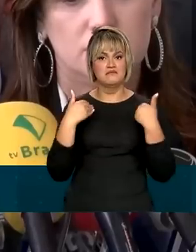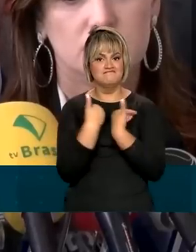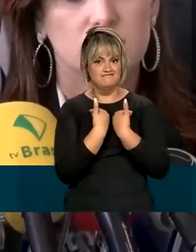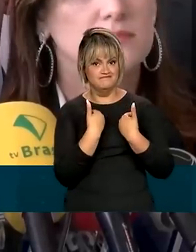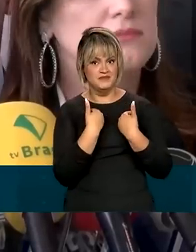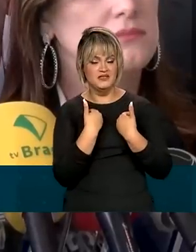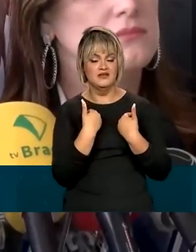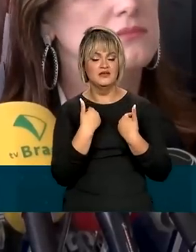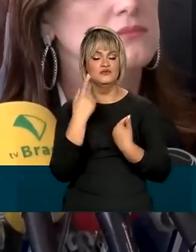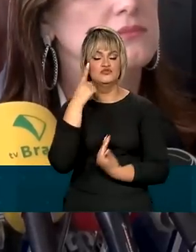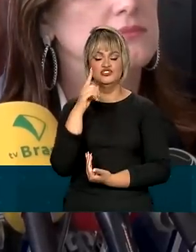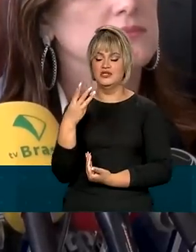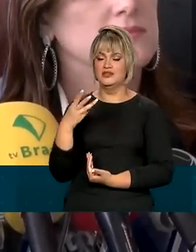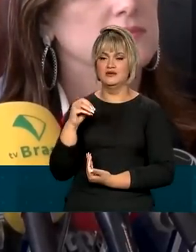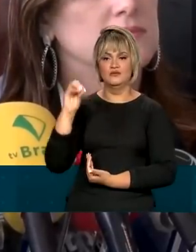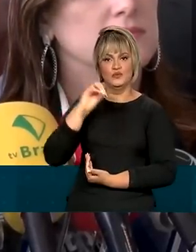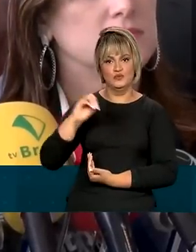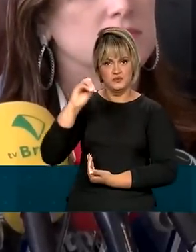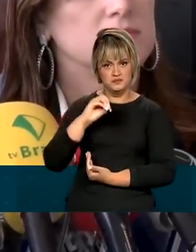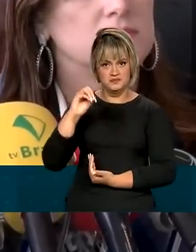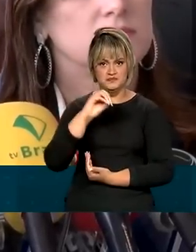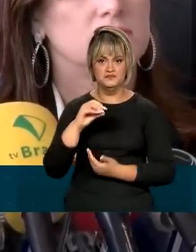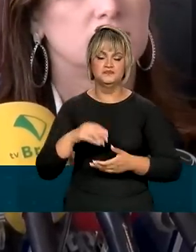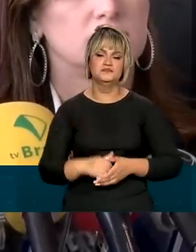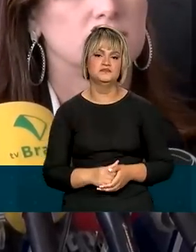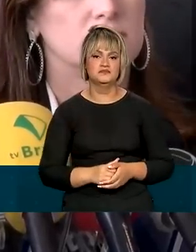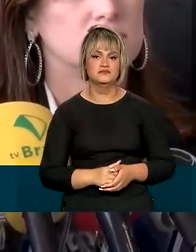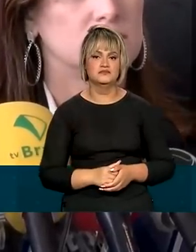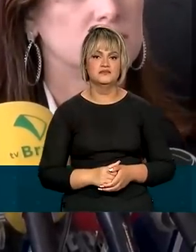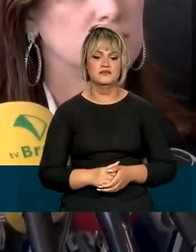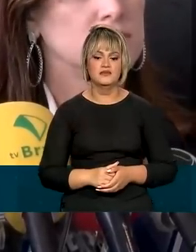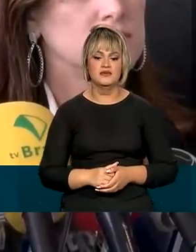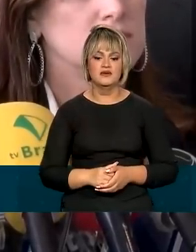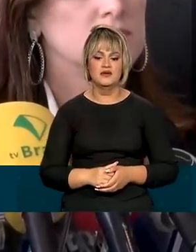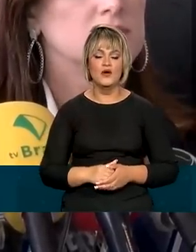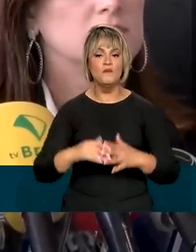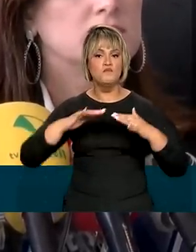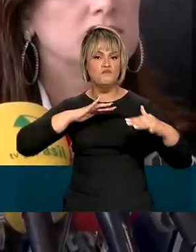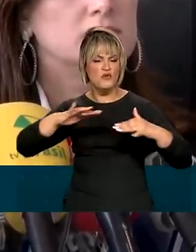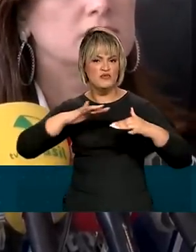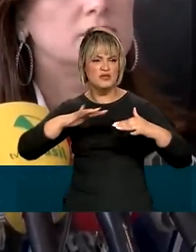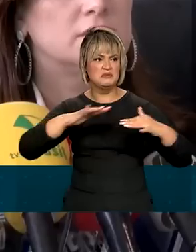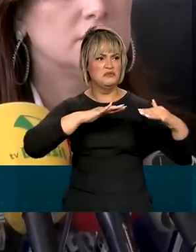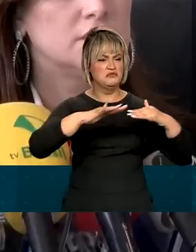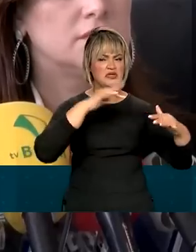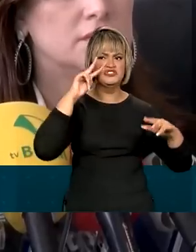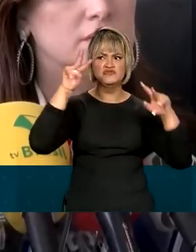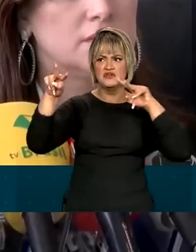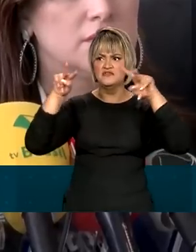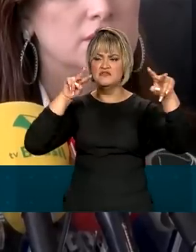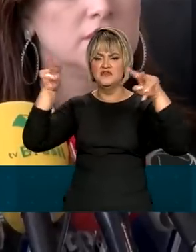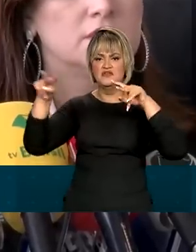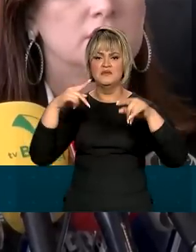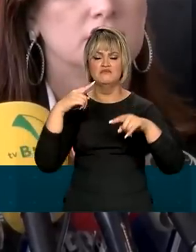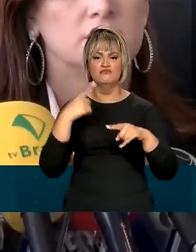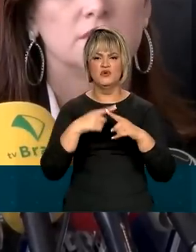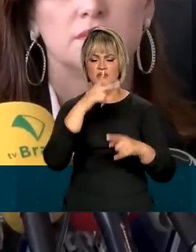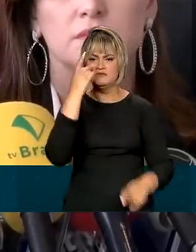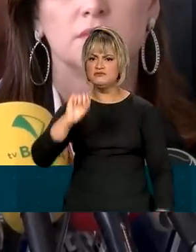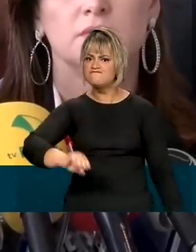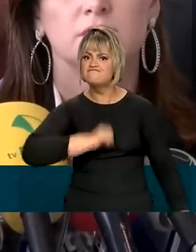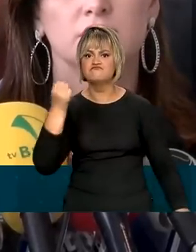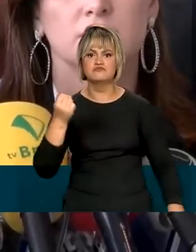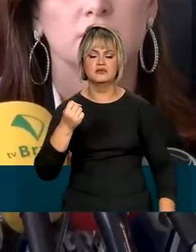no último dia 30 de outubro. Os atuais movimentos populares são fruto de indignação